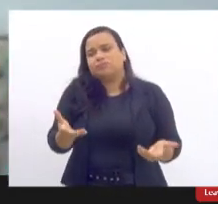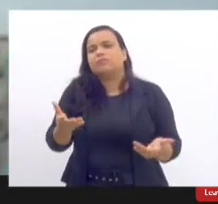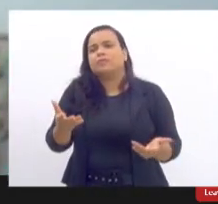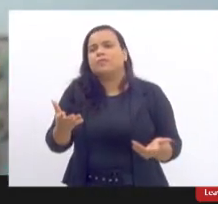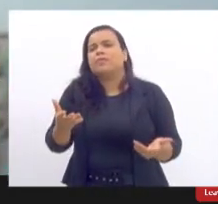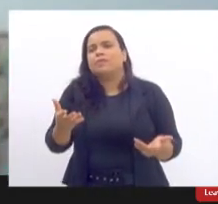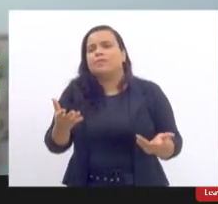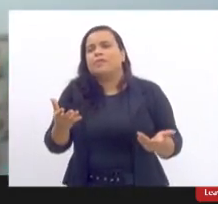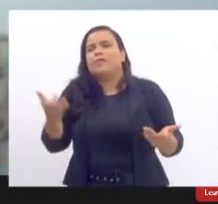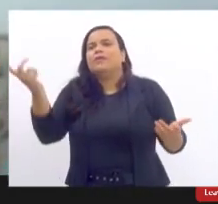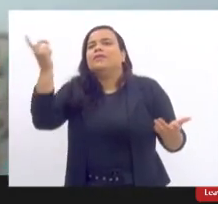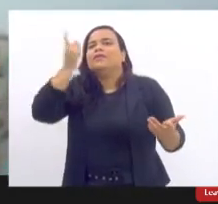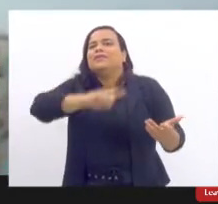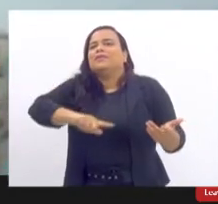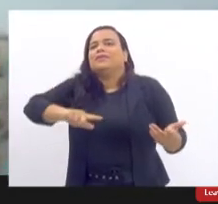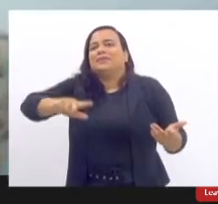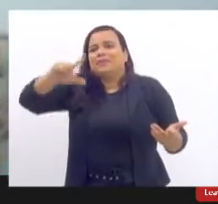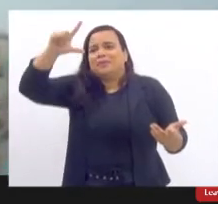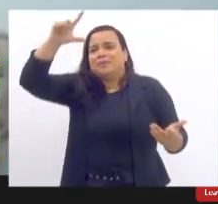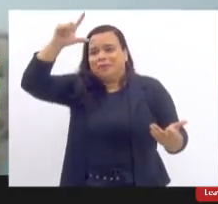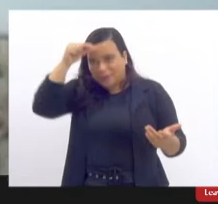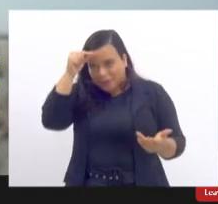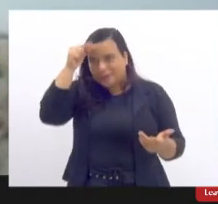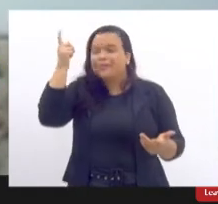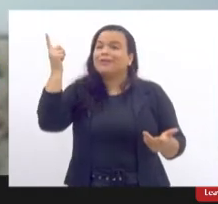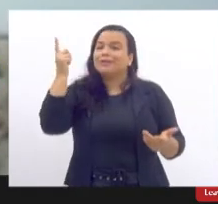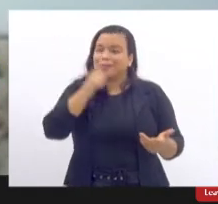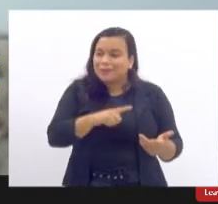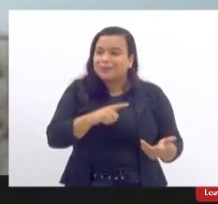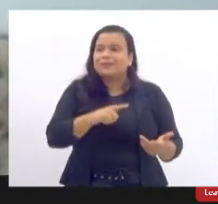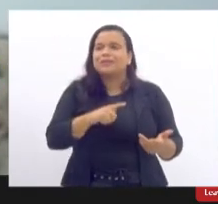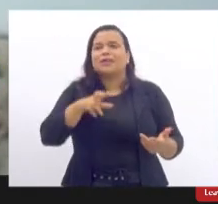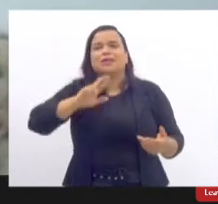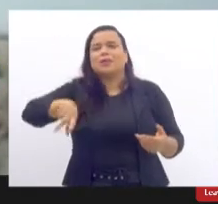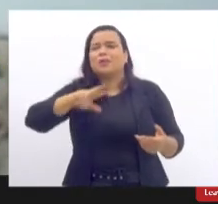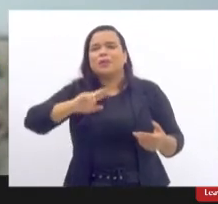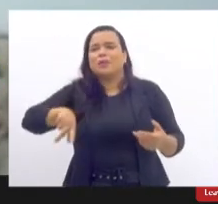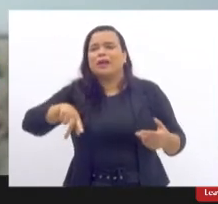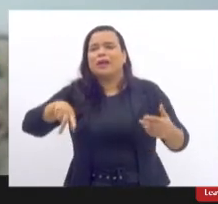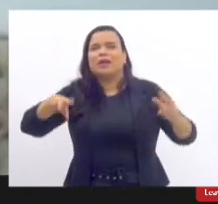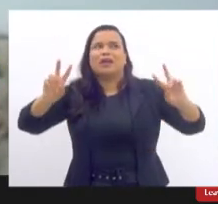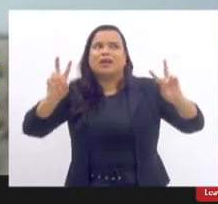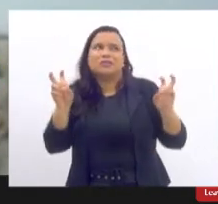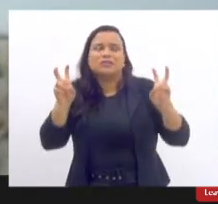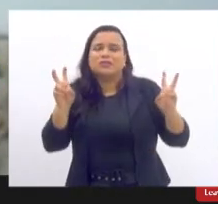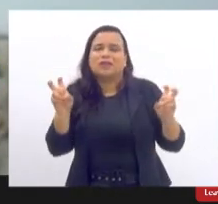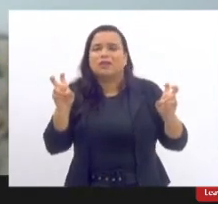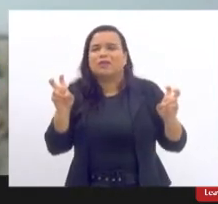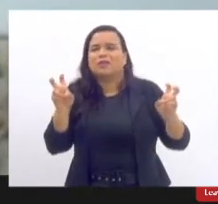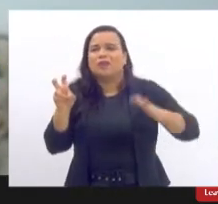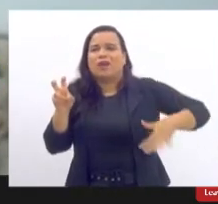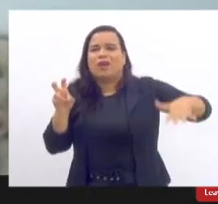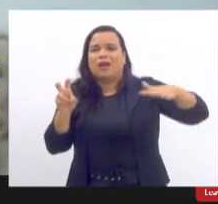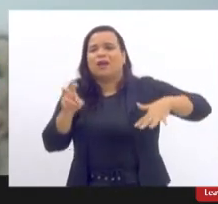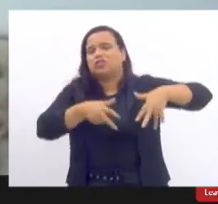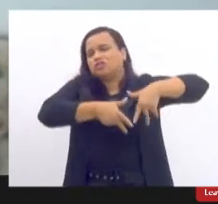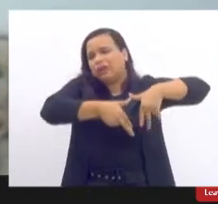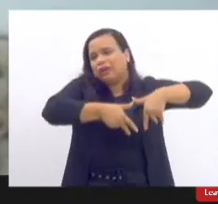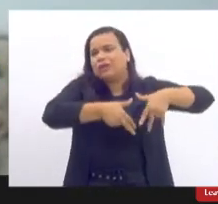finalmente entrou, deixou de ser uma questão de ordem, uma questão só de gênero,